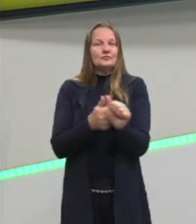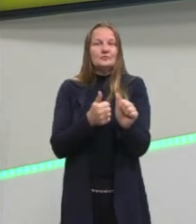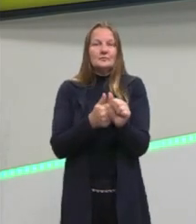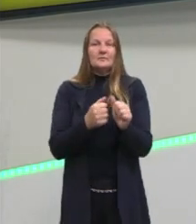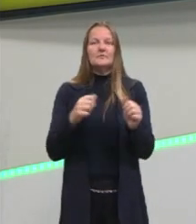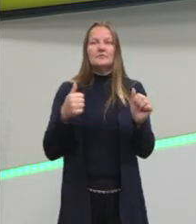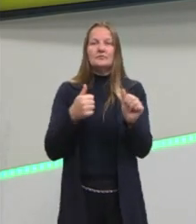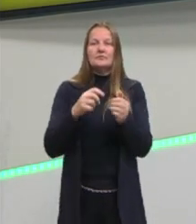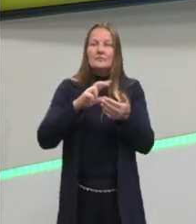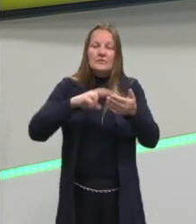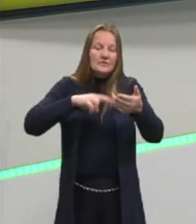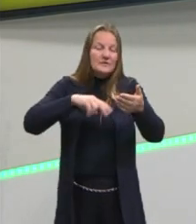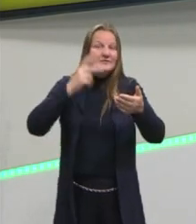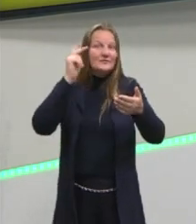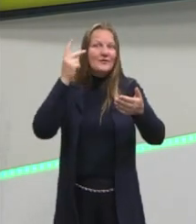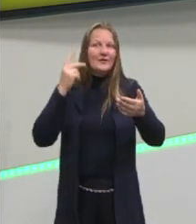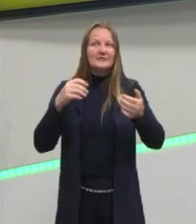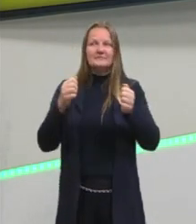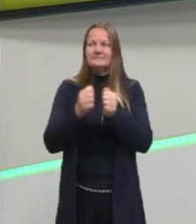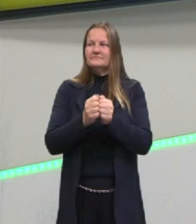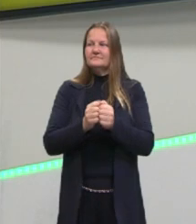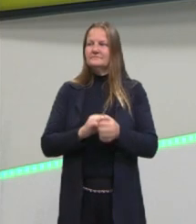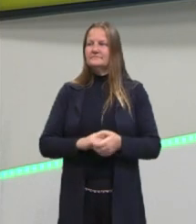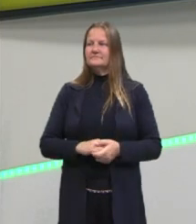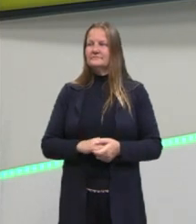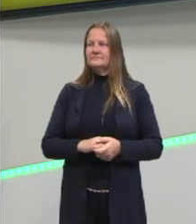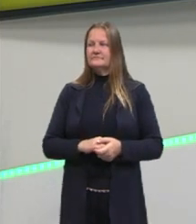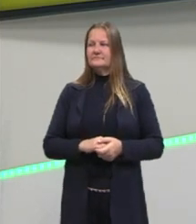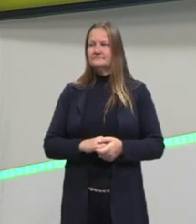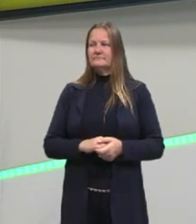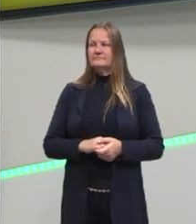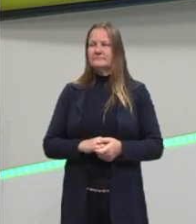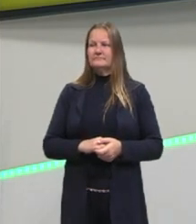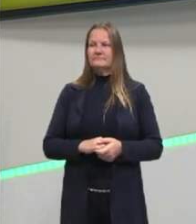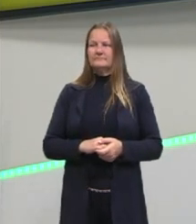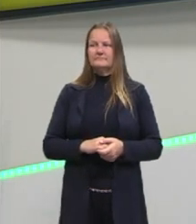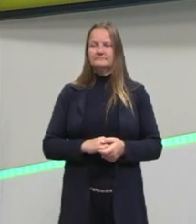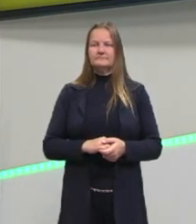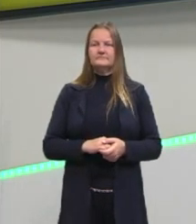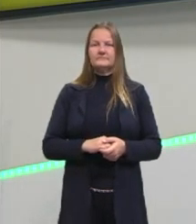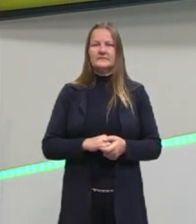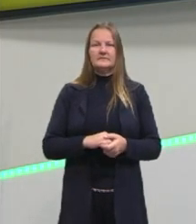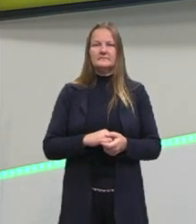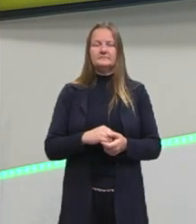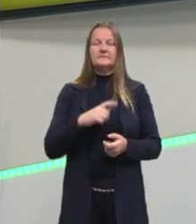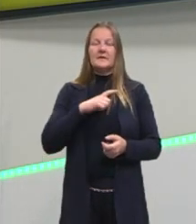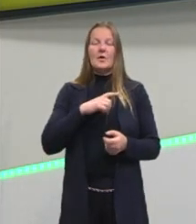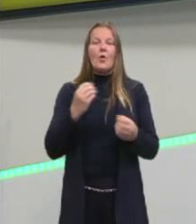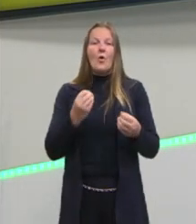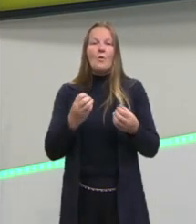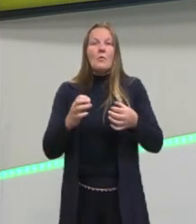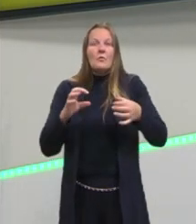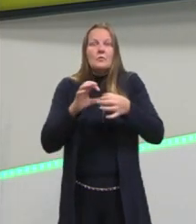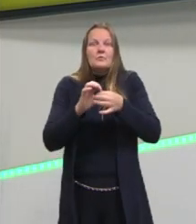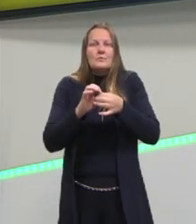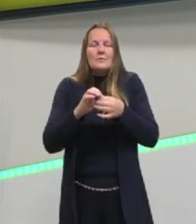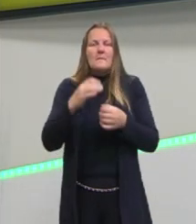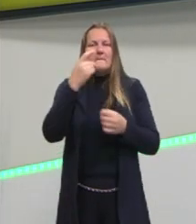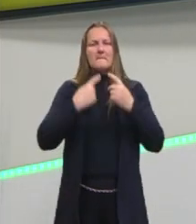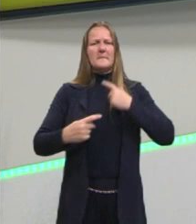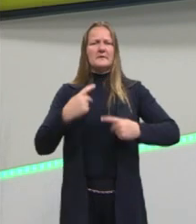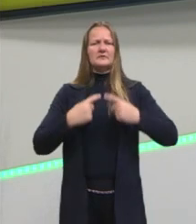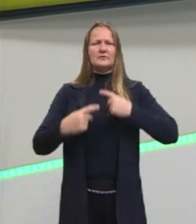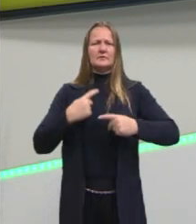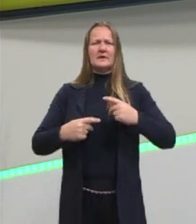todo e não mais à margem. Então, a literatura também tem esse poder de agregar todos, de agregar personagens,